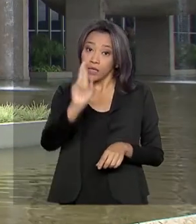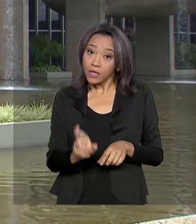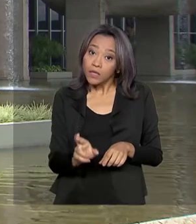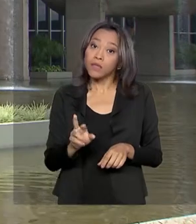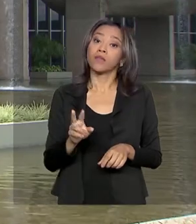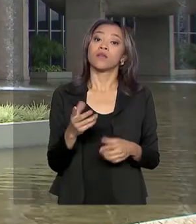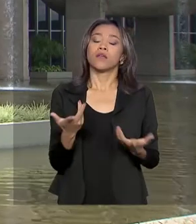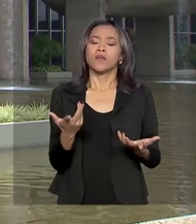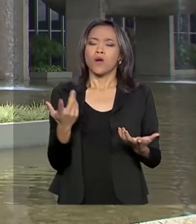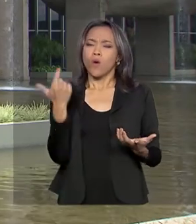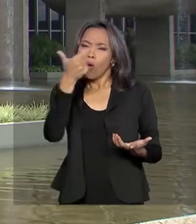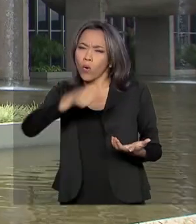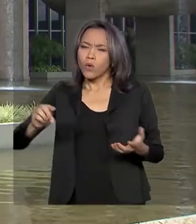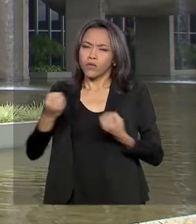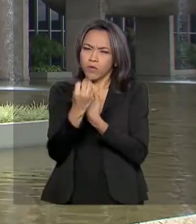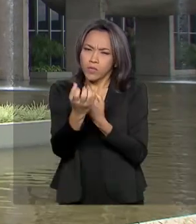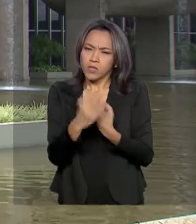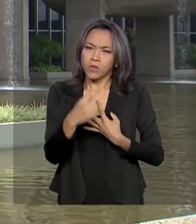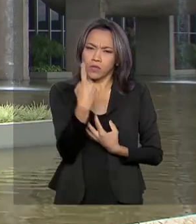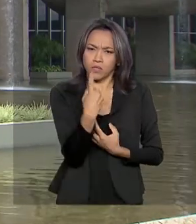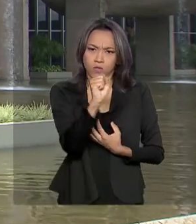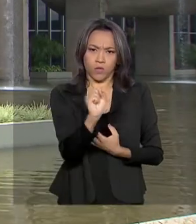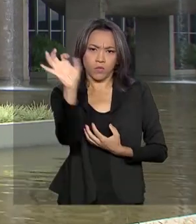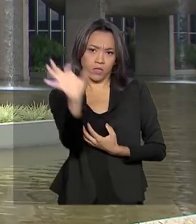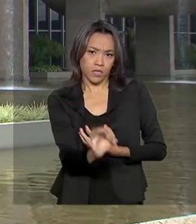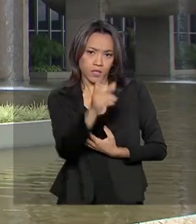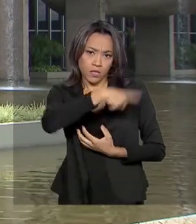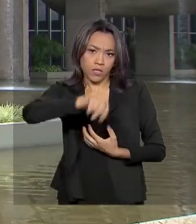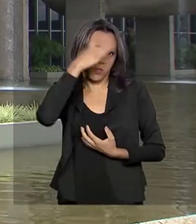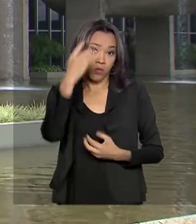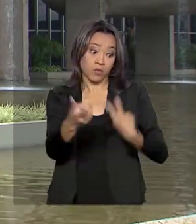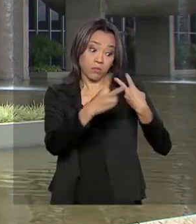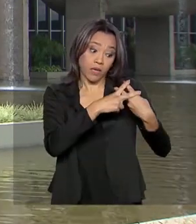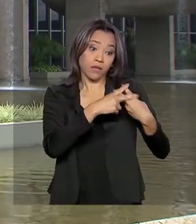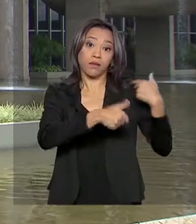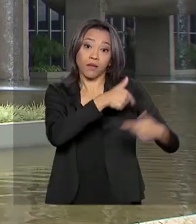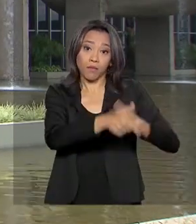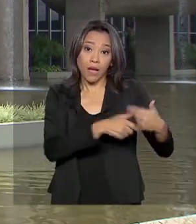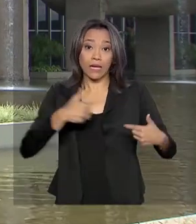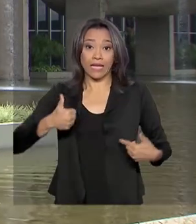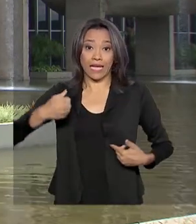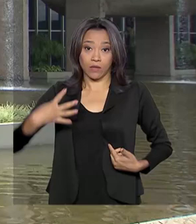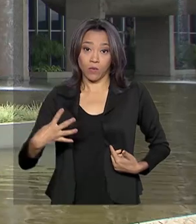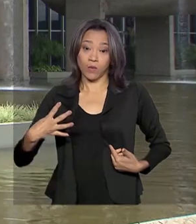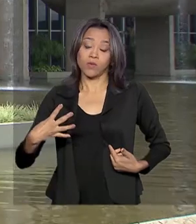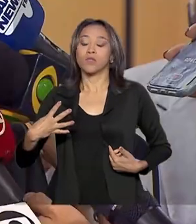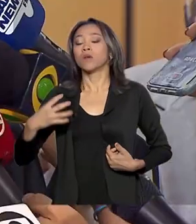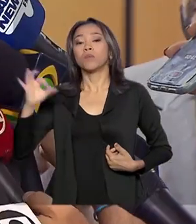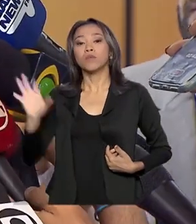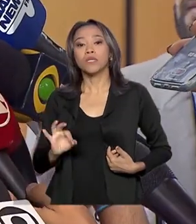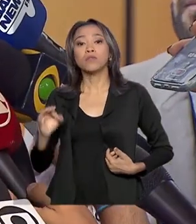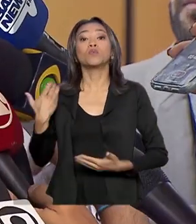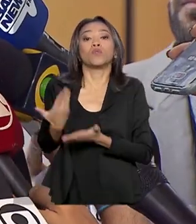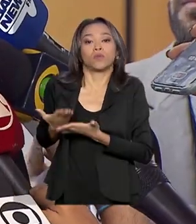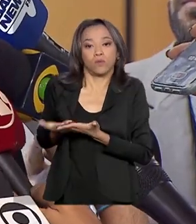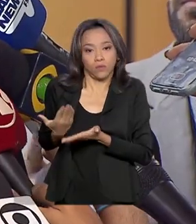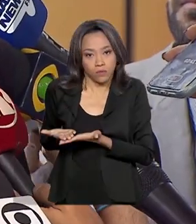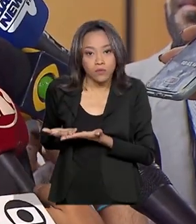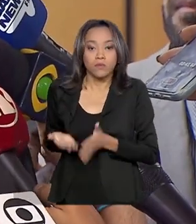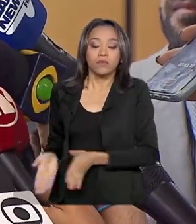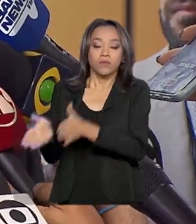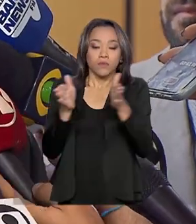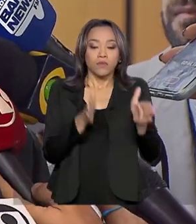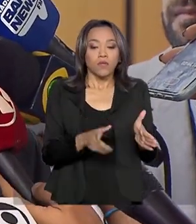revela que 18% dos presos brasileiros trabalham e 14% estudam. A gente precisa realmente